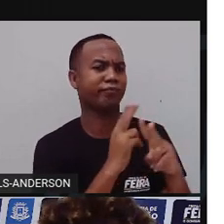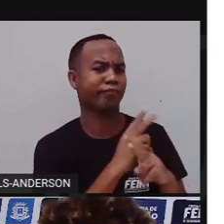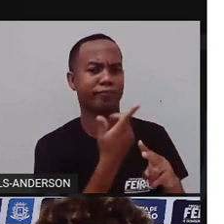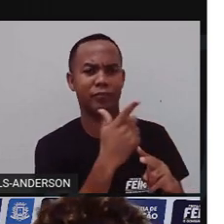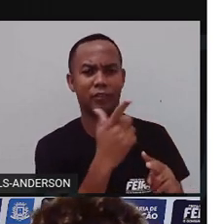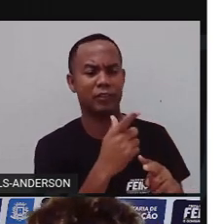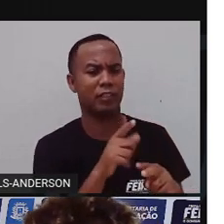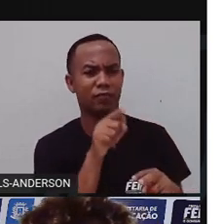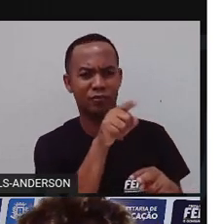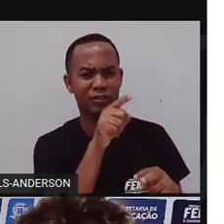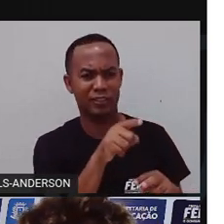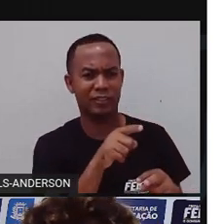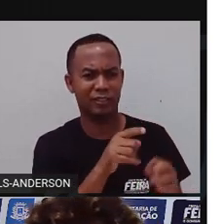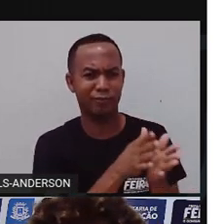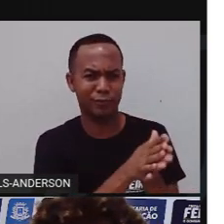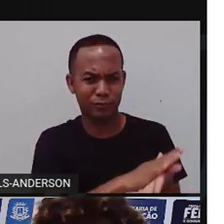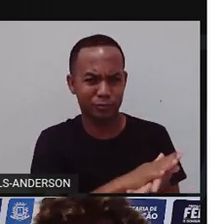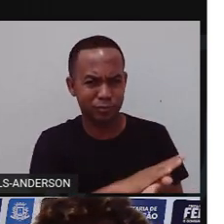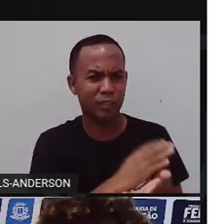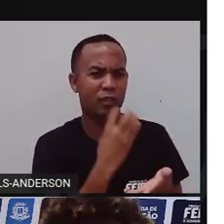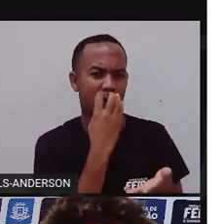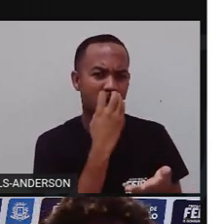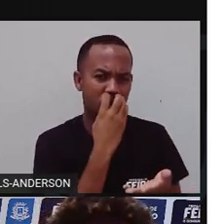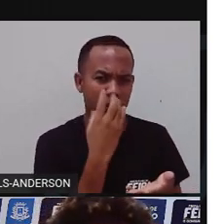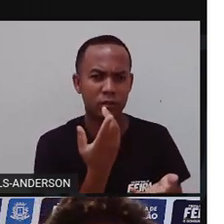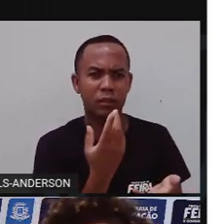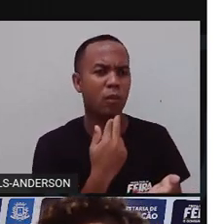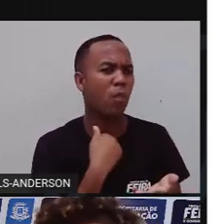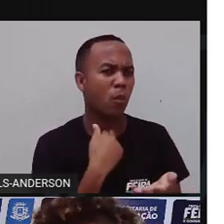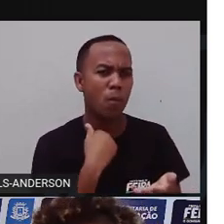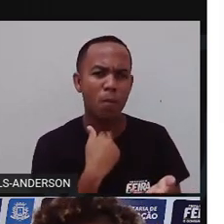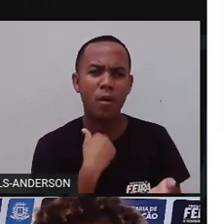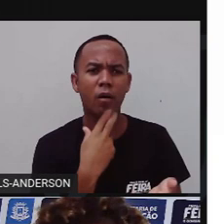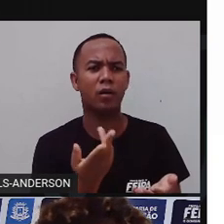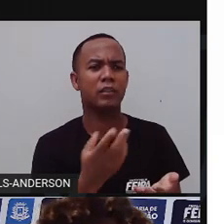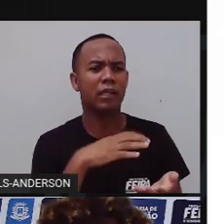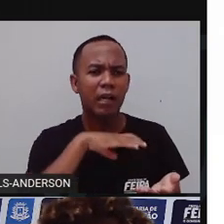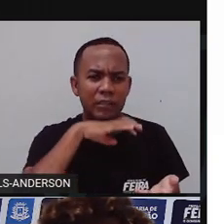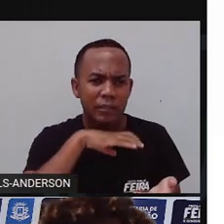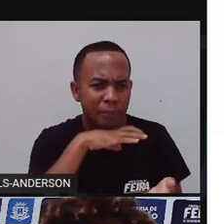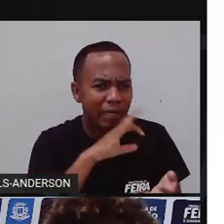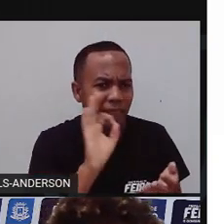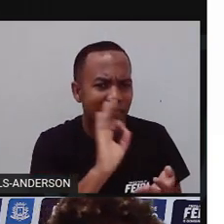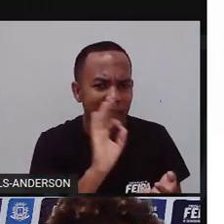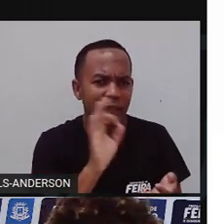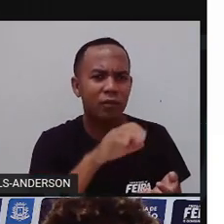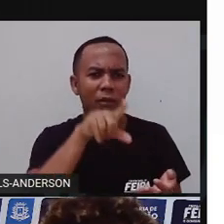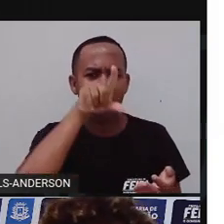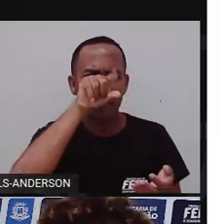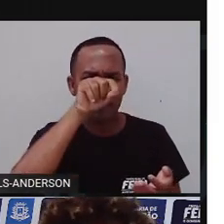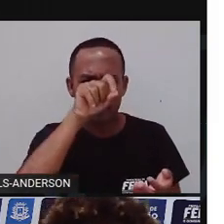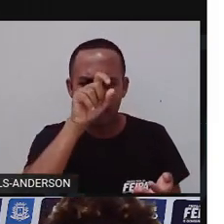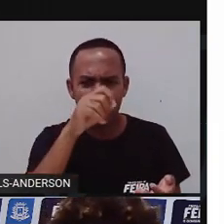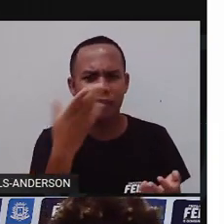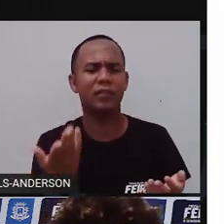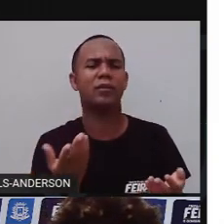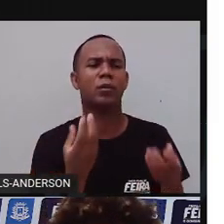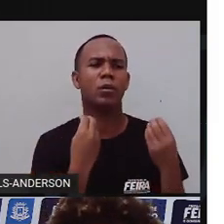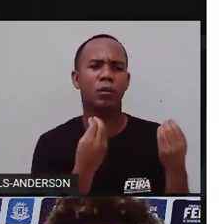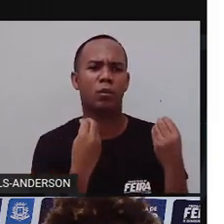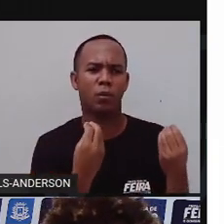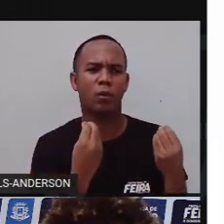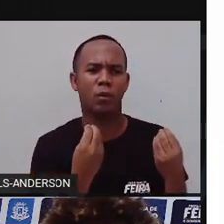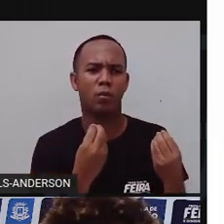animais, principalmente cachorros, que são nossos melhores amigos. E os passarinhos? Poxa, eles